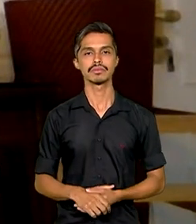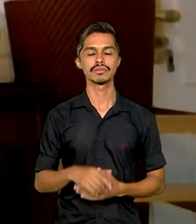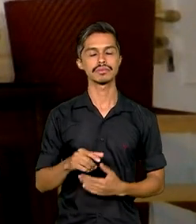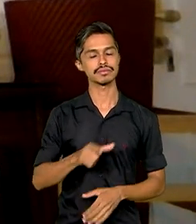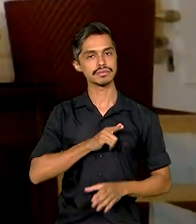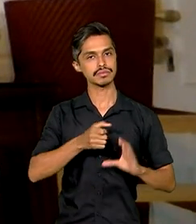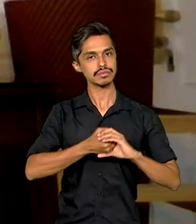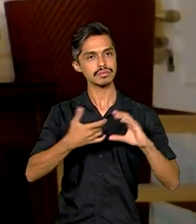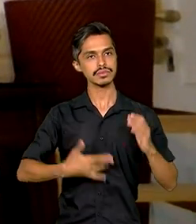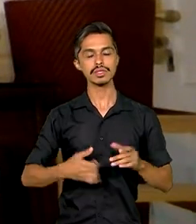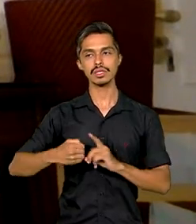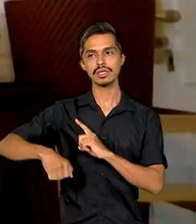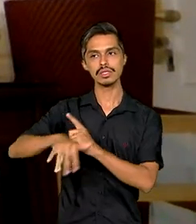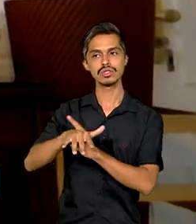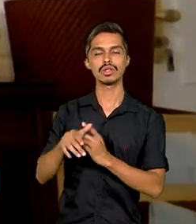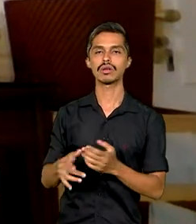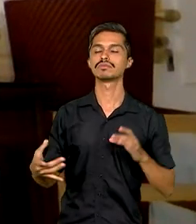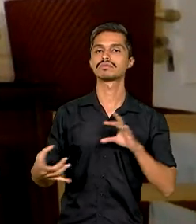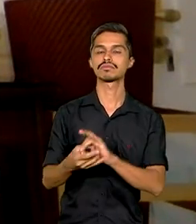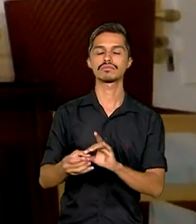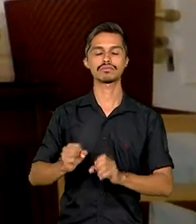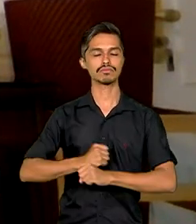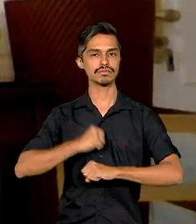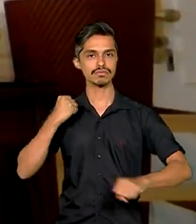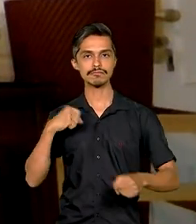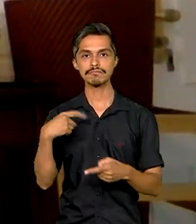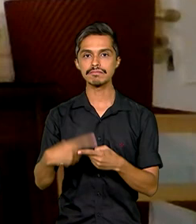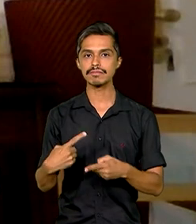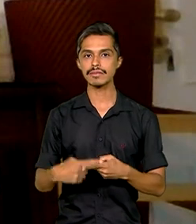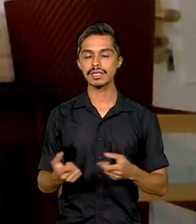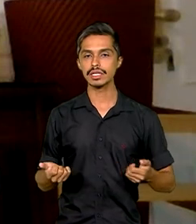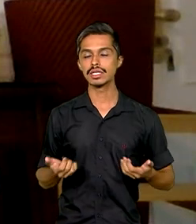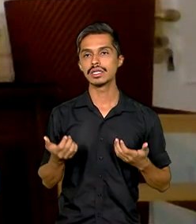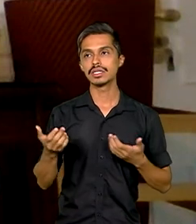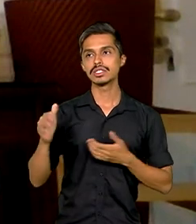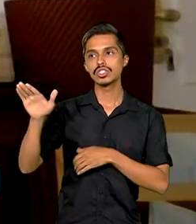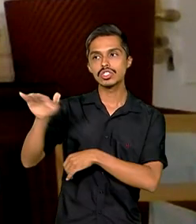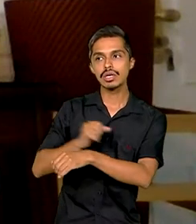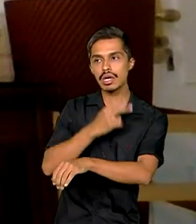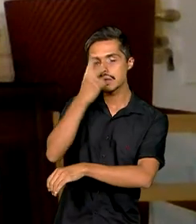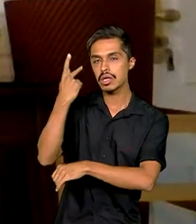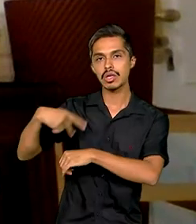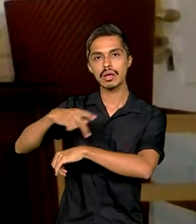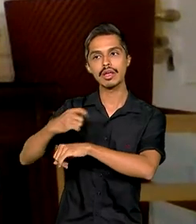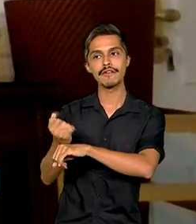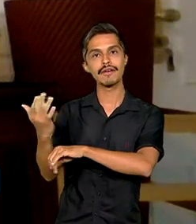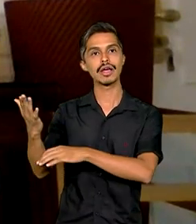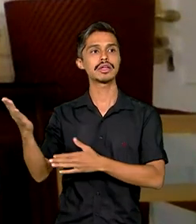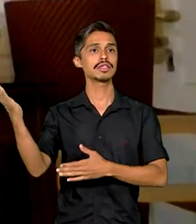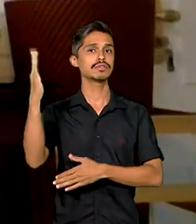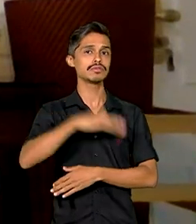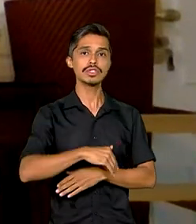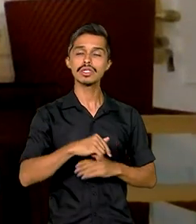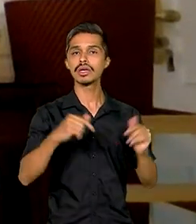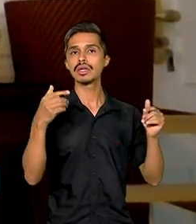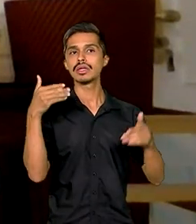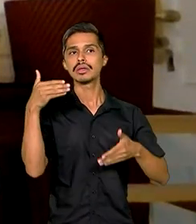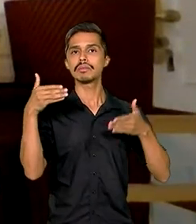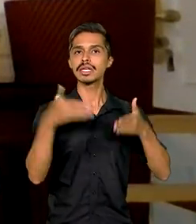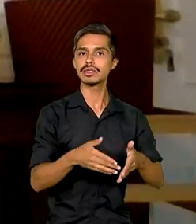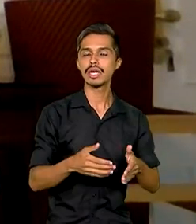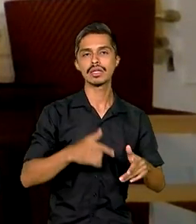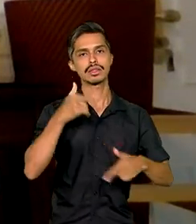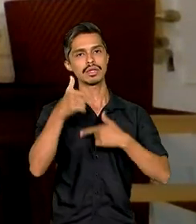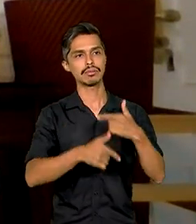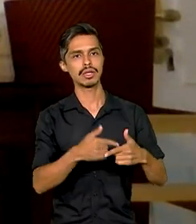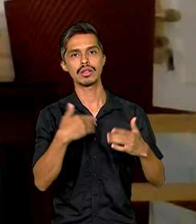caráter social muito grande, porque ele traz pessoas de fora do Brasil para virem participar, virem trabalhar, virem